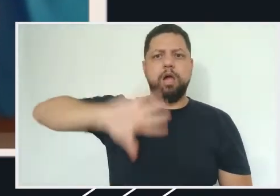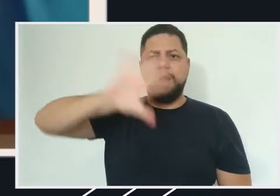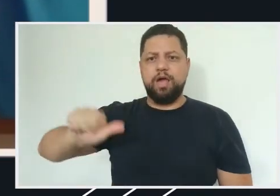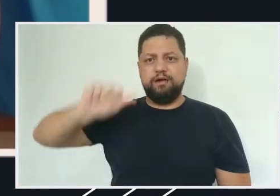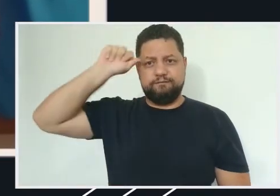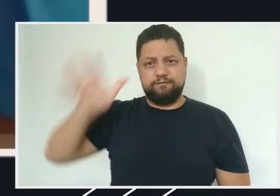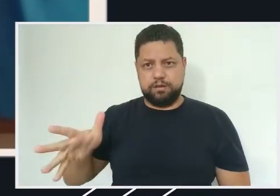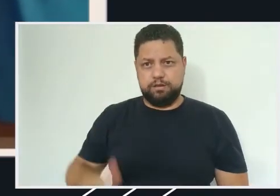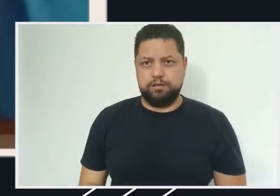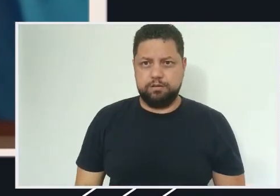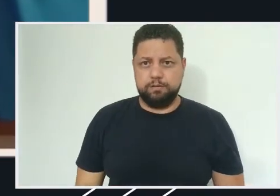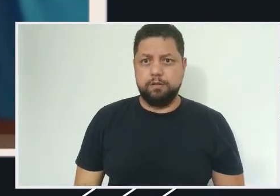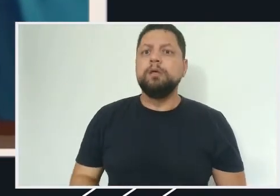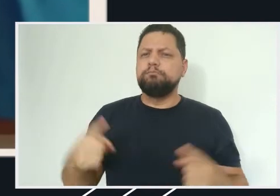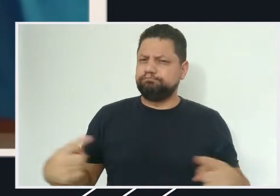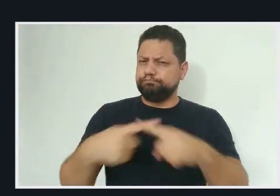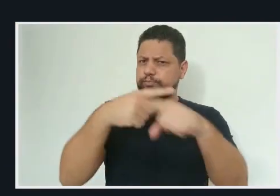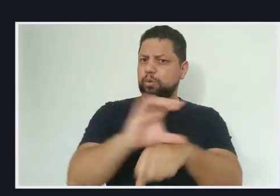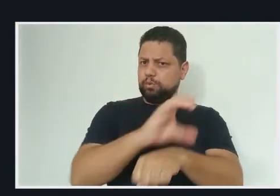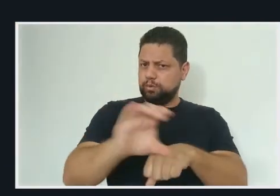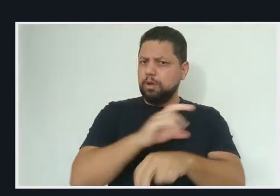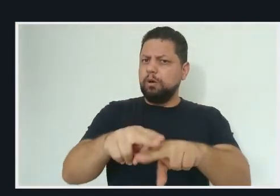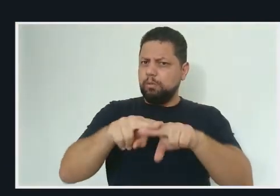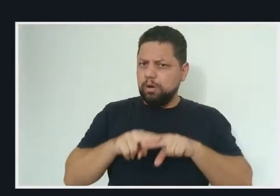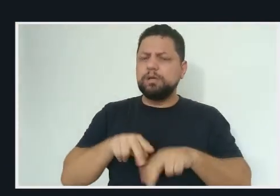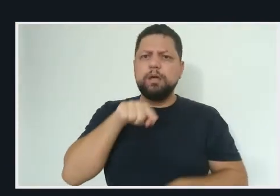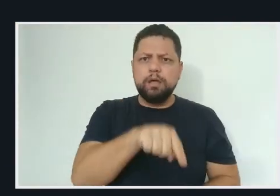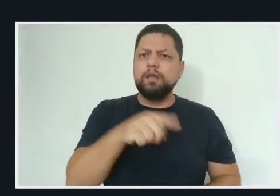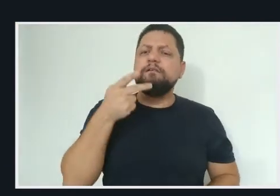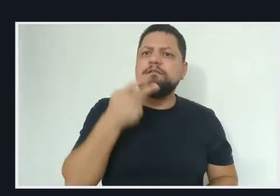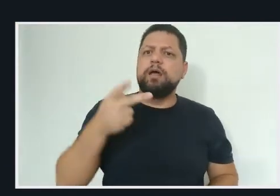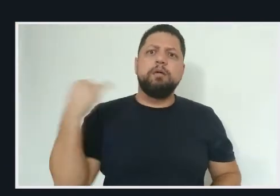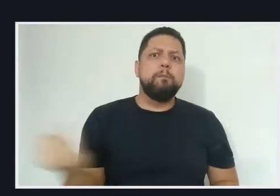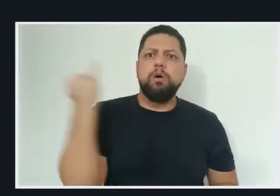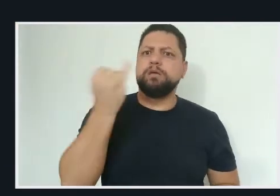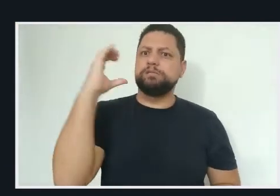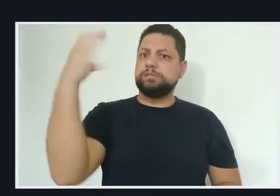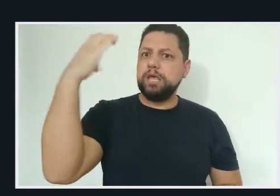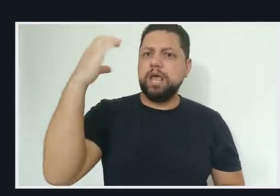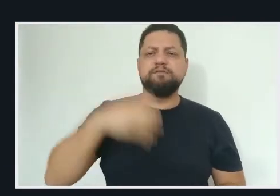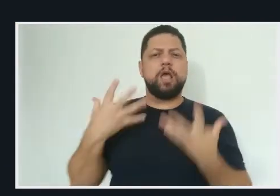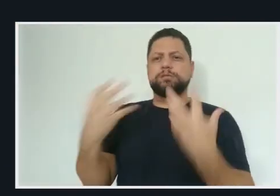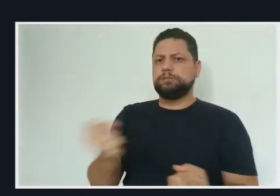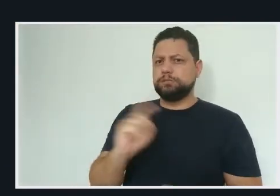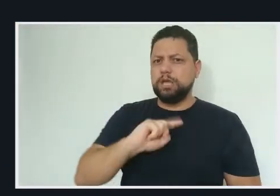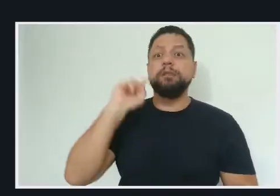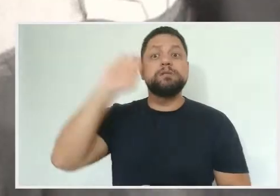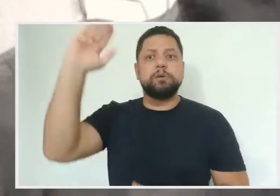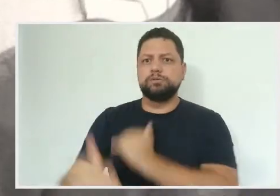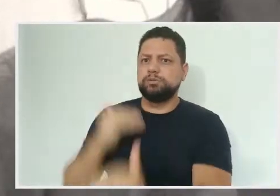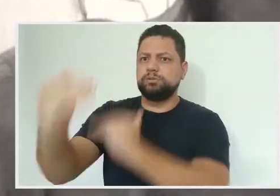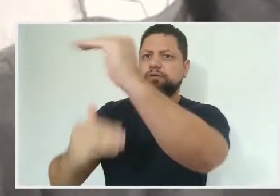violência contra pessoas LGBTI. E incitam o racismo contra a população negra nas escolas e na sociedade.